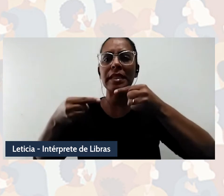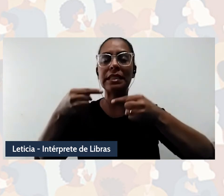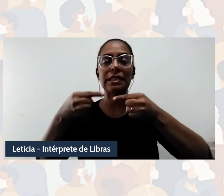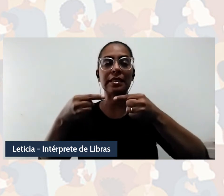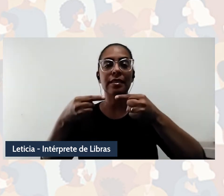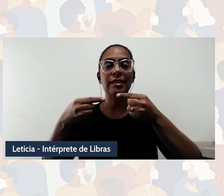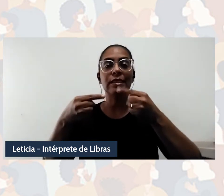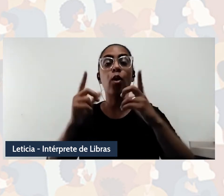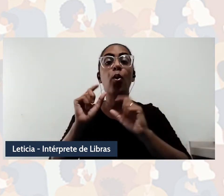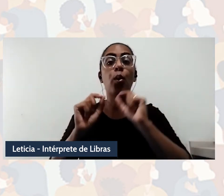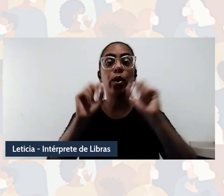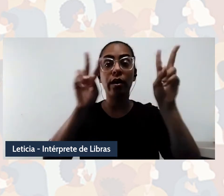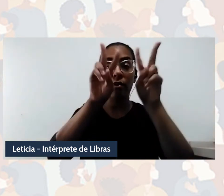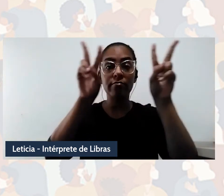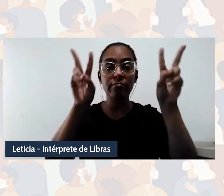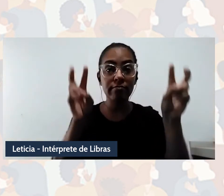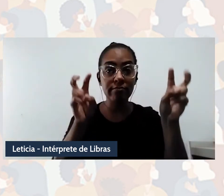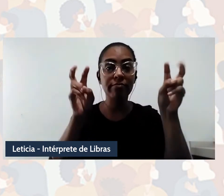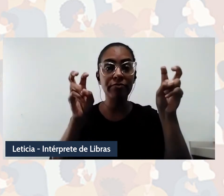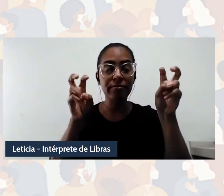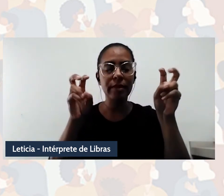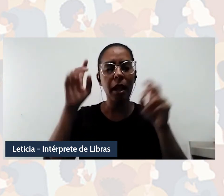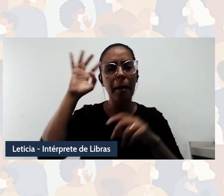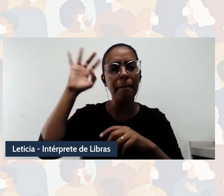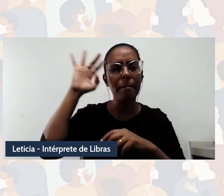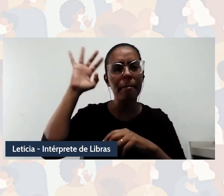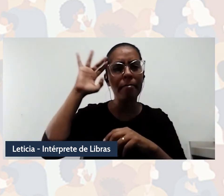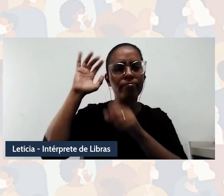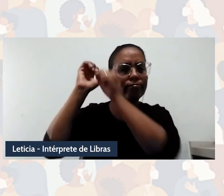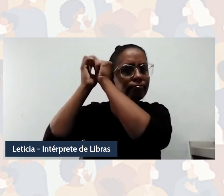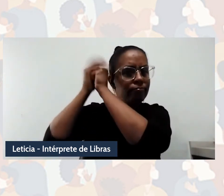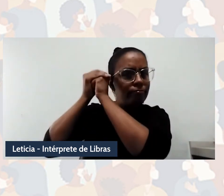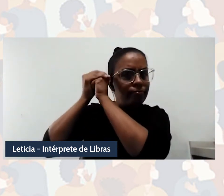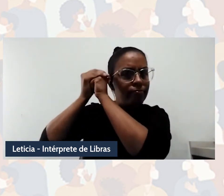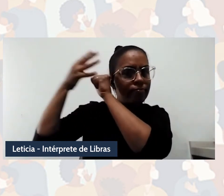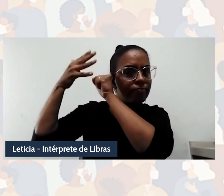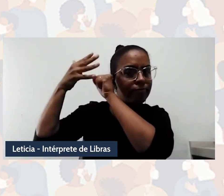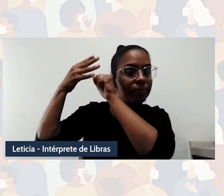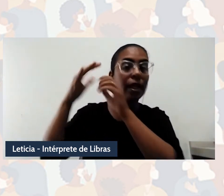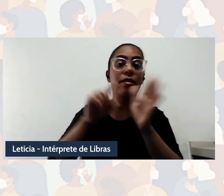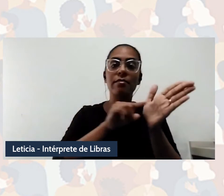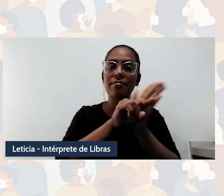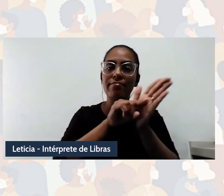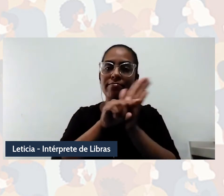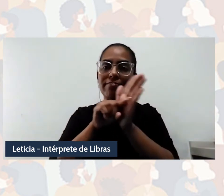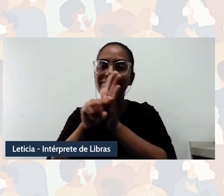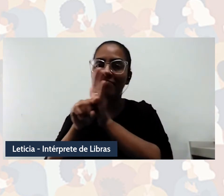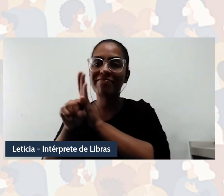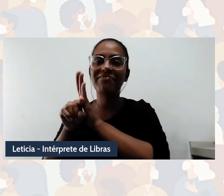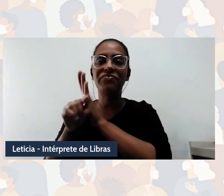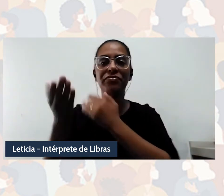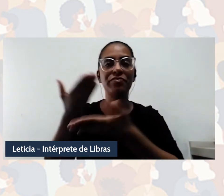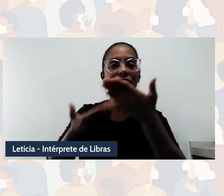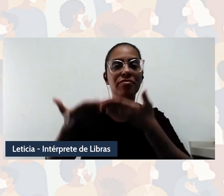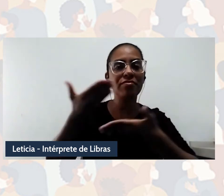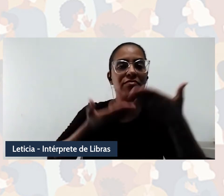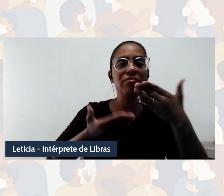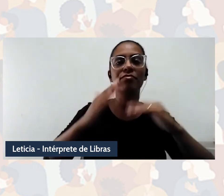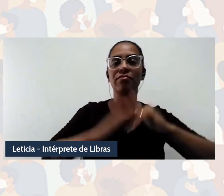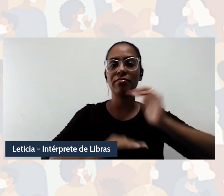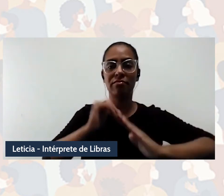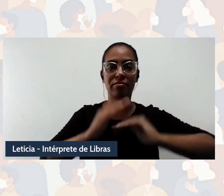relacionadas a esse nosso fazer pensar decolonial na pesquisa no campo aplicado. Esse